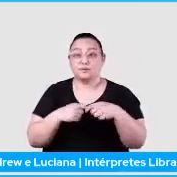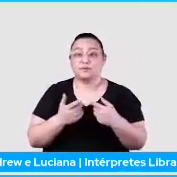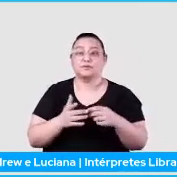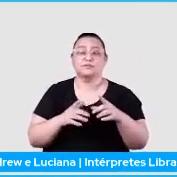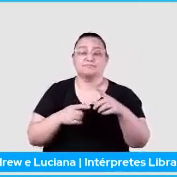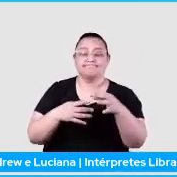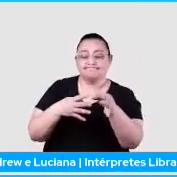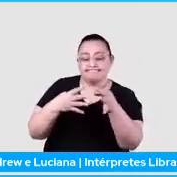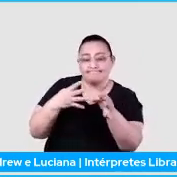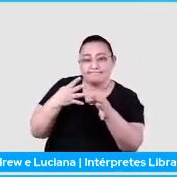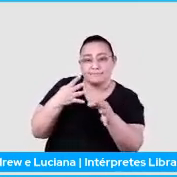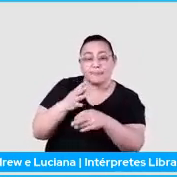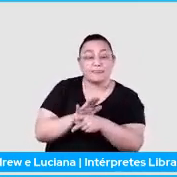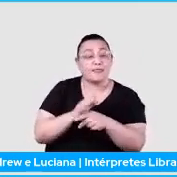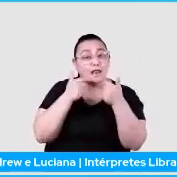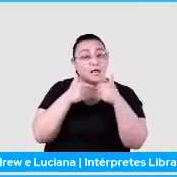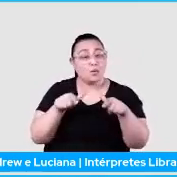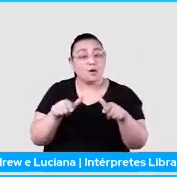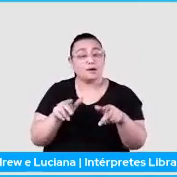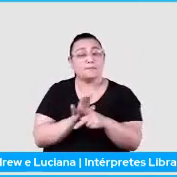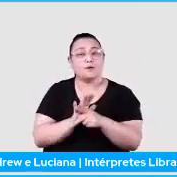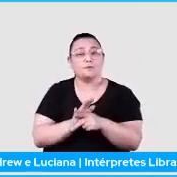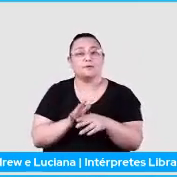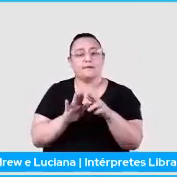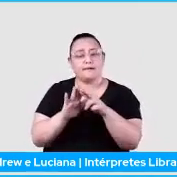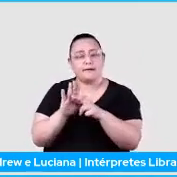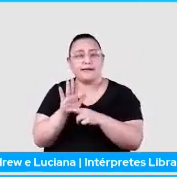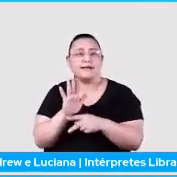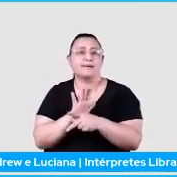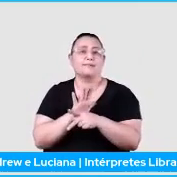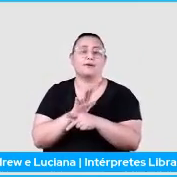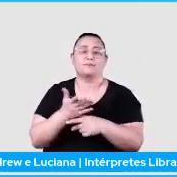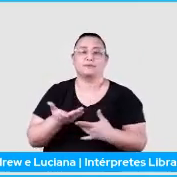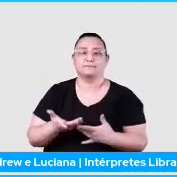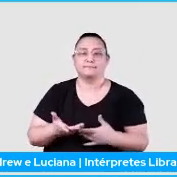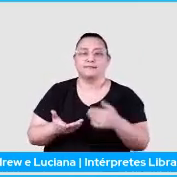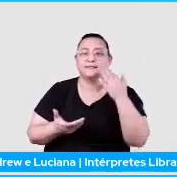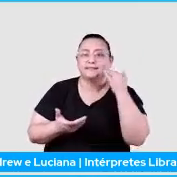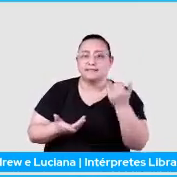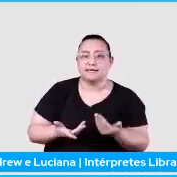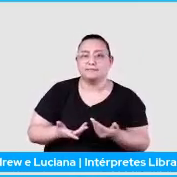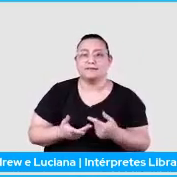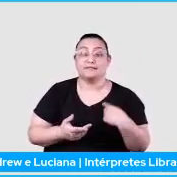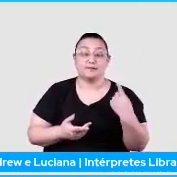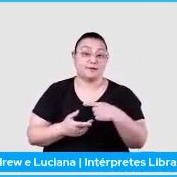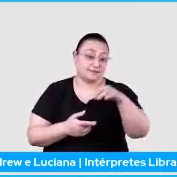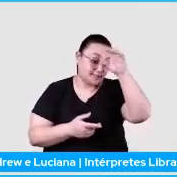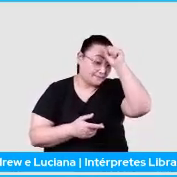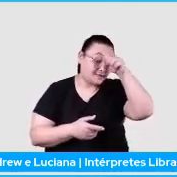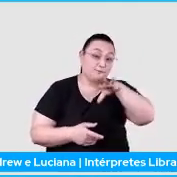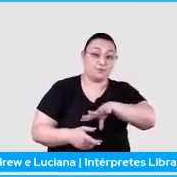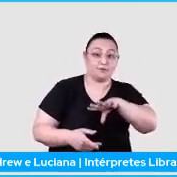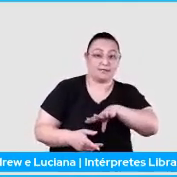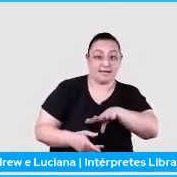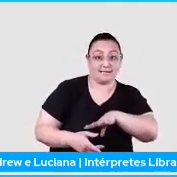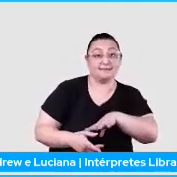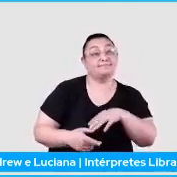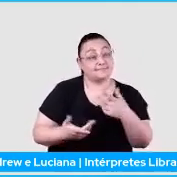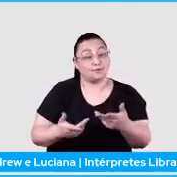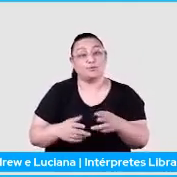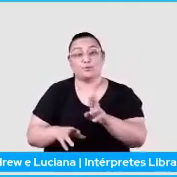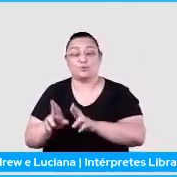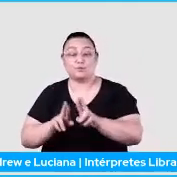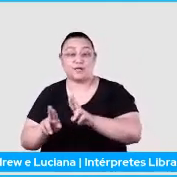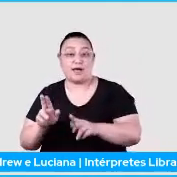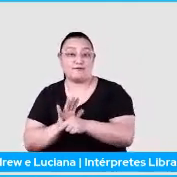da linguagem mesmo, tipo regrinhas da linguagem. Sabe aquelas regrinhas que a gente aprende em português? Pois é. Só que